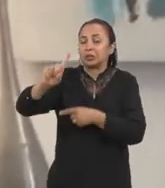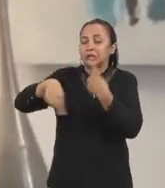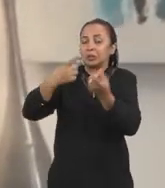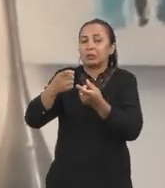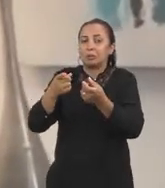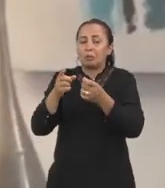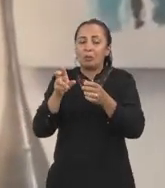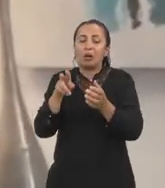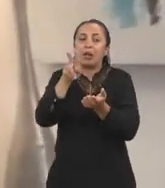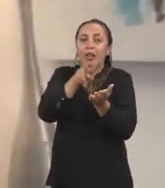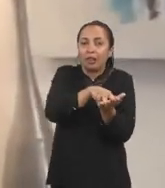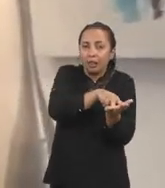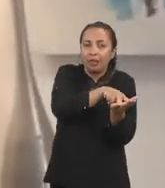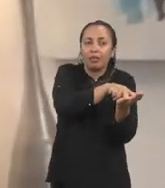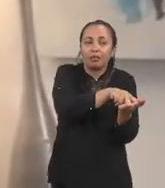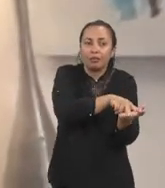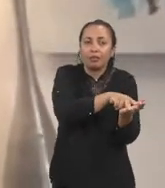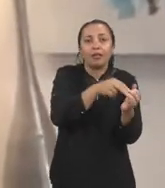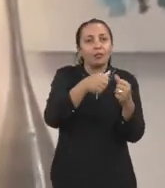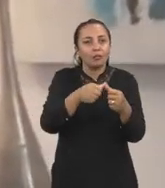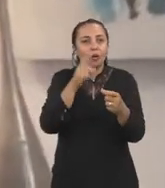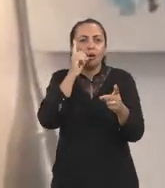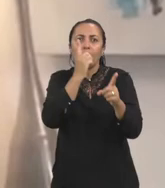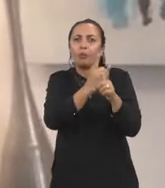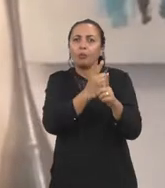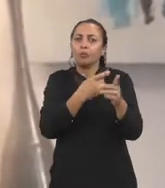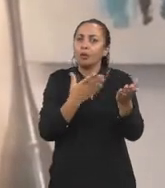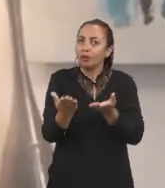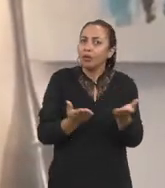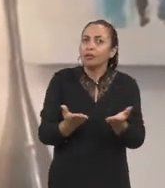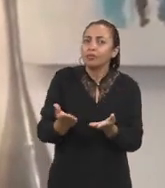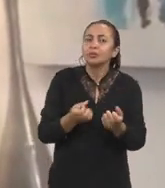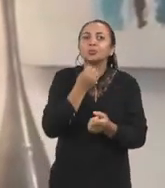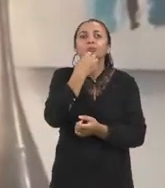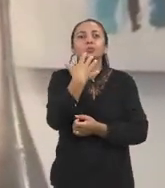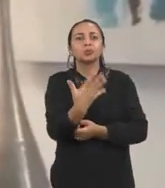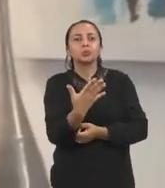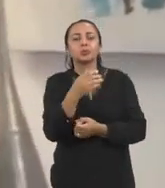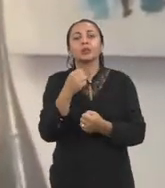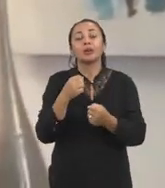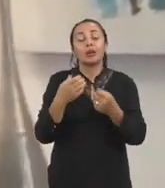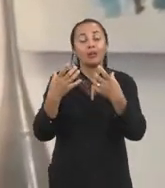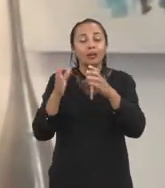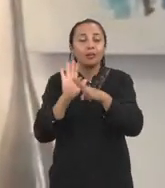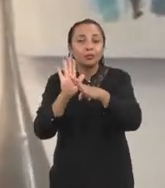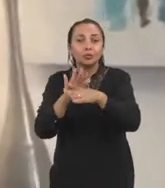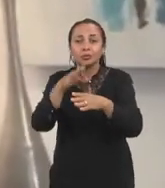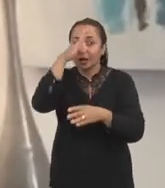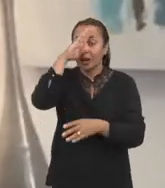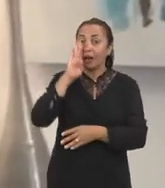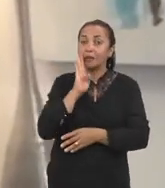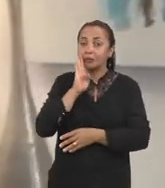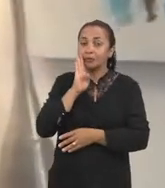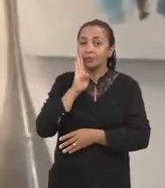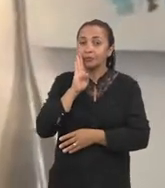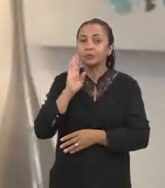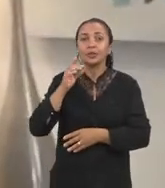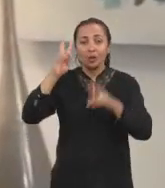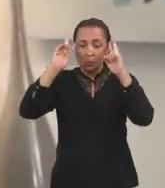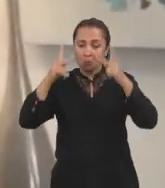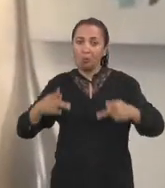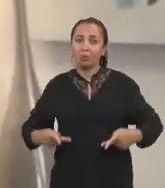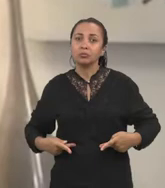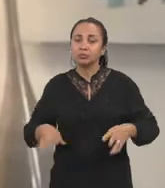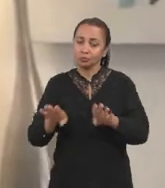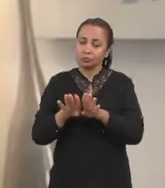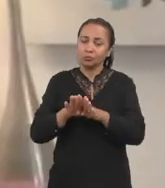e graças a Deus eu descobri esse serviço, onde eles de forma gratuita e humanizada atendem você, você no